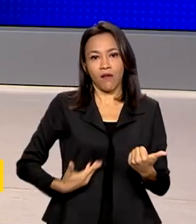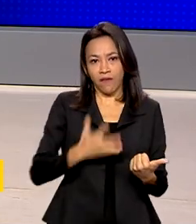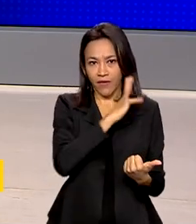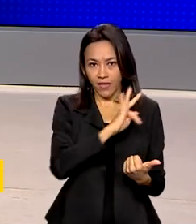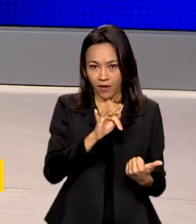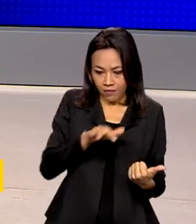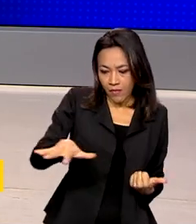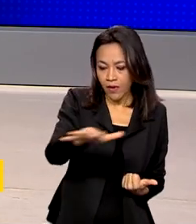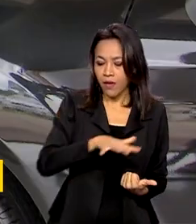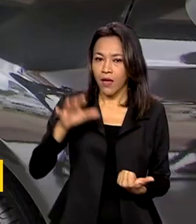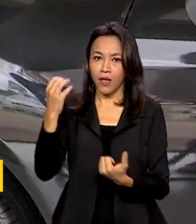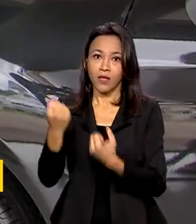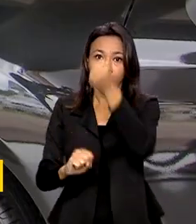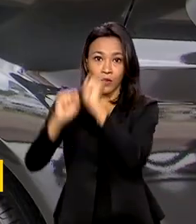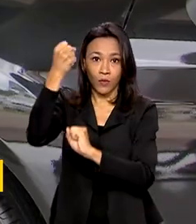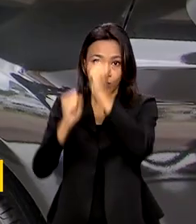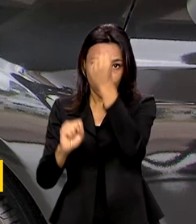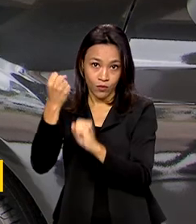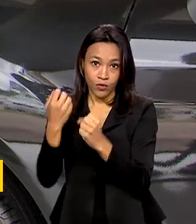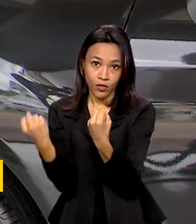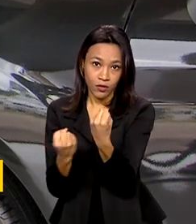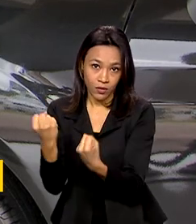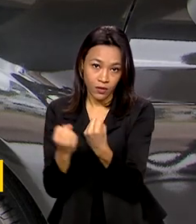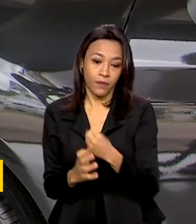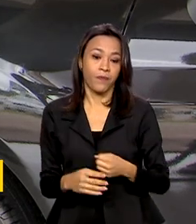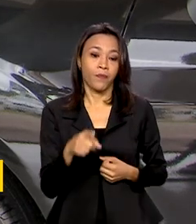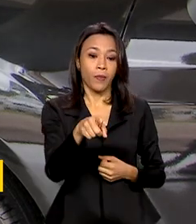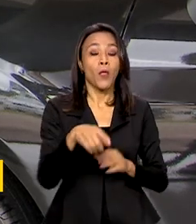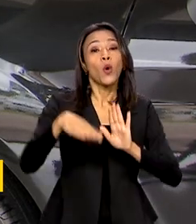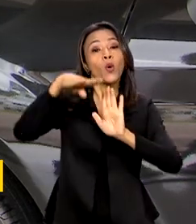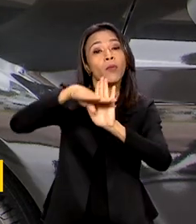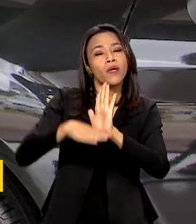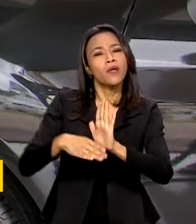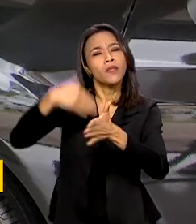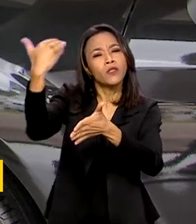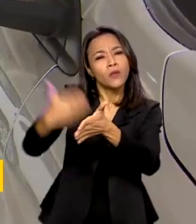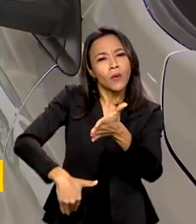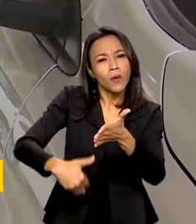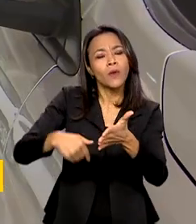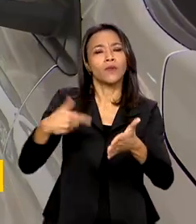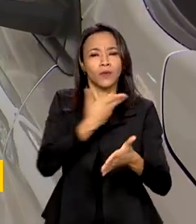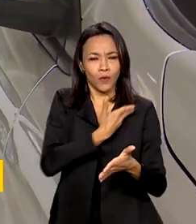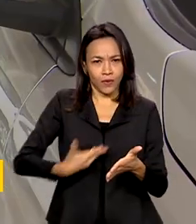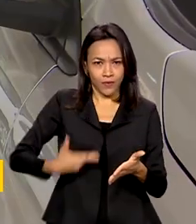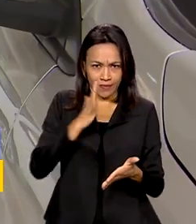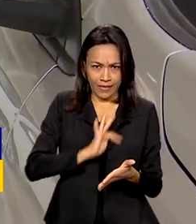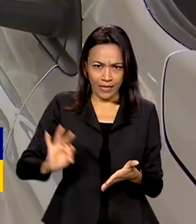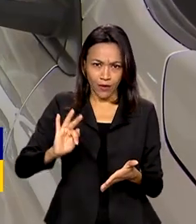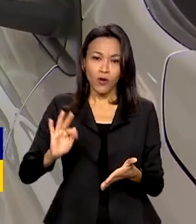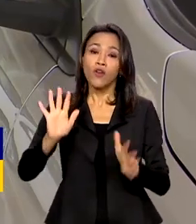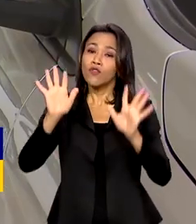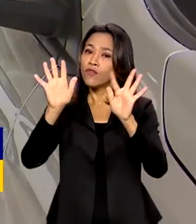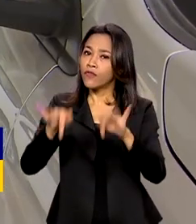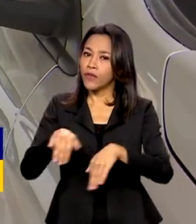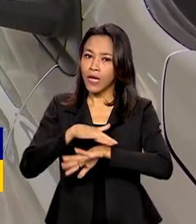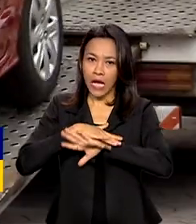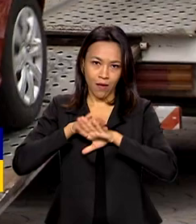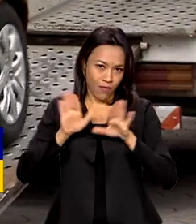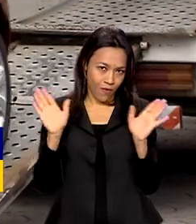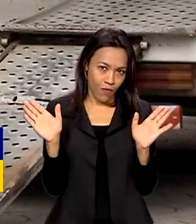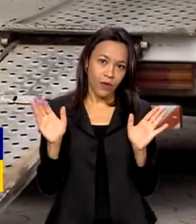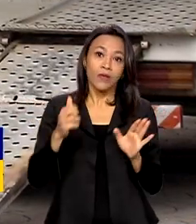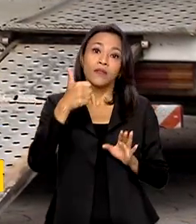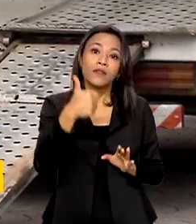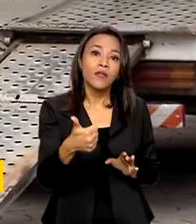setor automotivo. O programa de descontos para veículos leves do governo federal chegou ao fim com cerca de